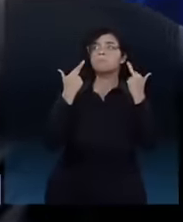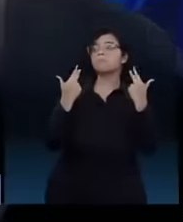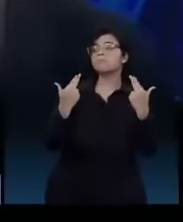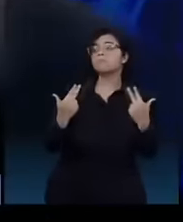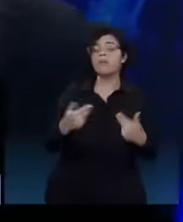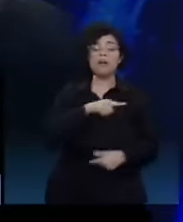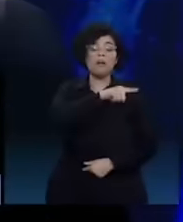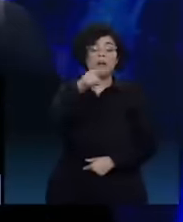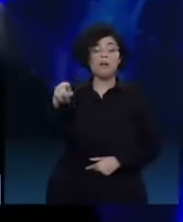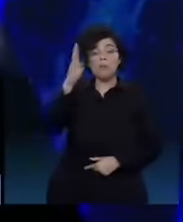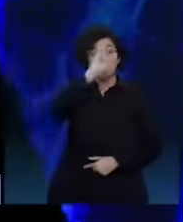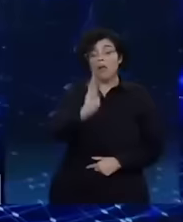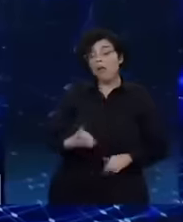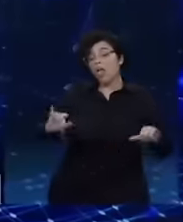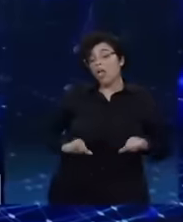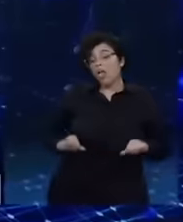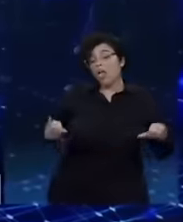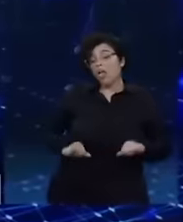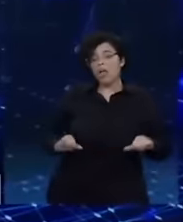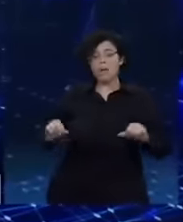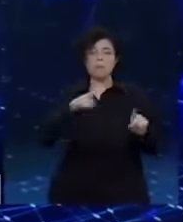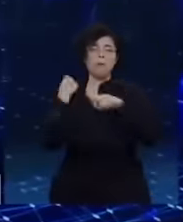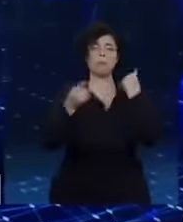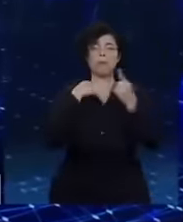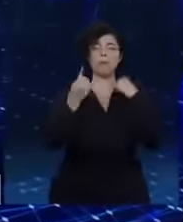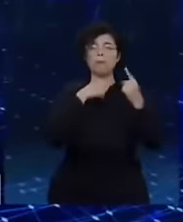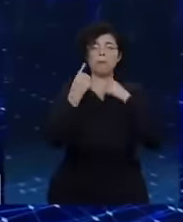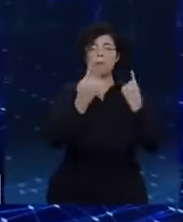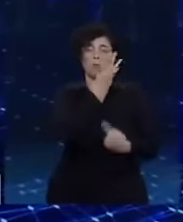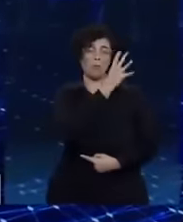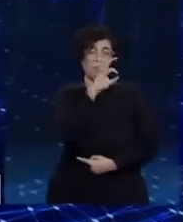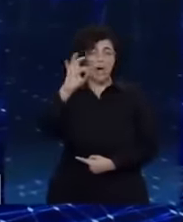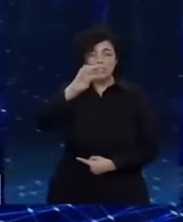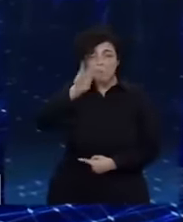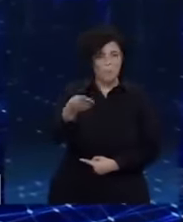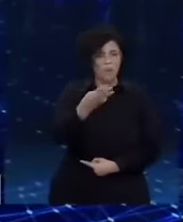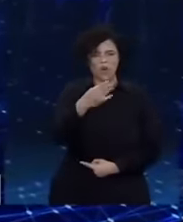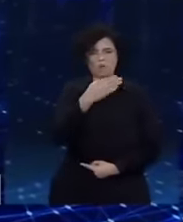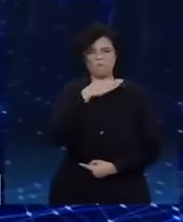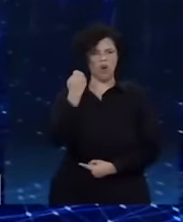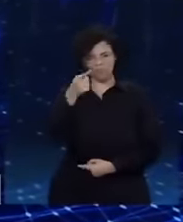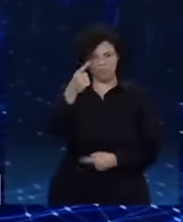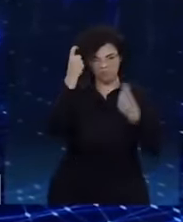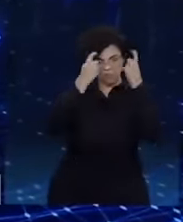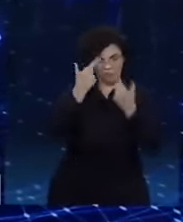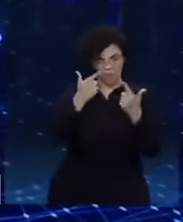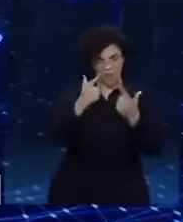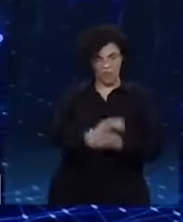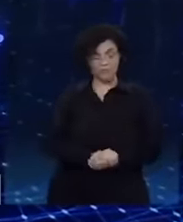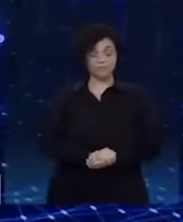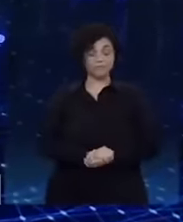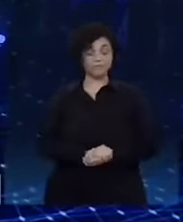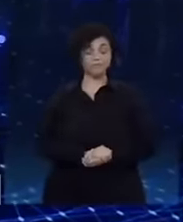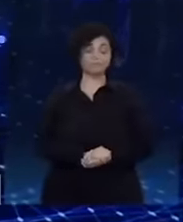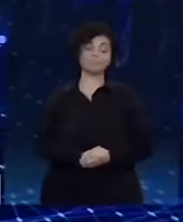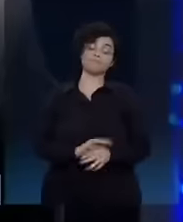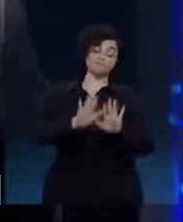brasileiros de ser responsável pelo menos por 400 mil mortes nesse país? Primeiramente, Sr. Lula,